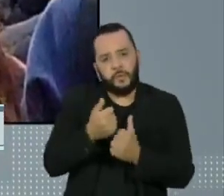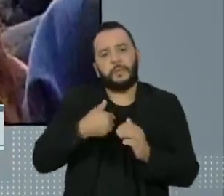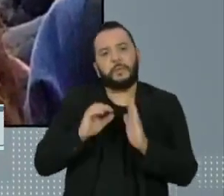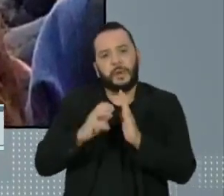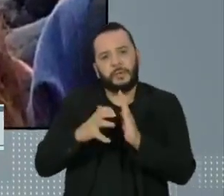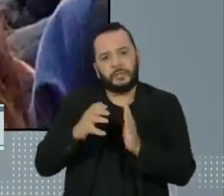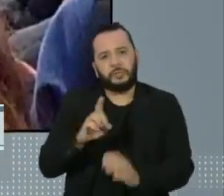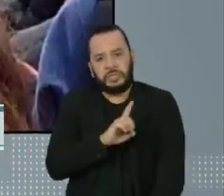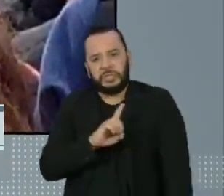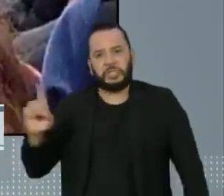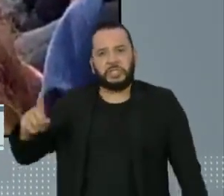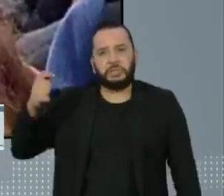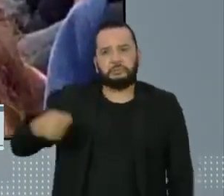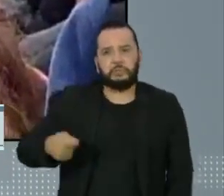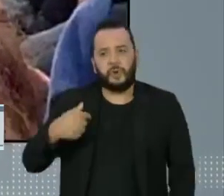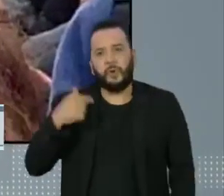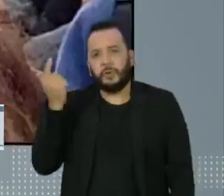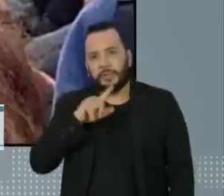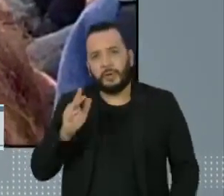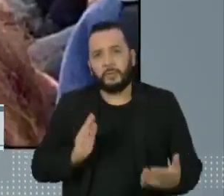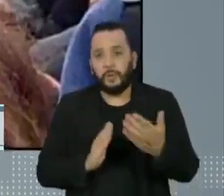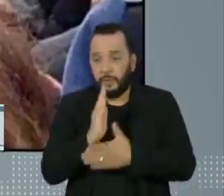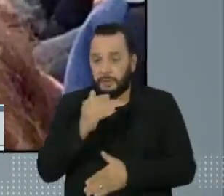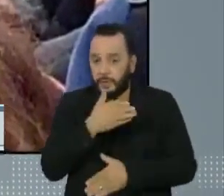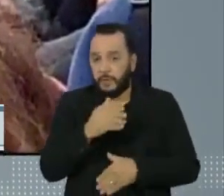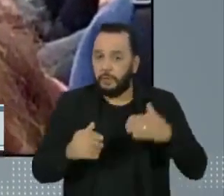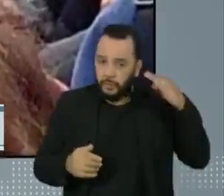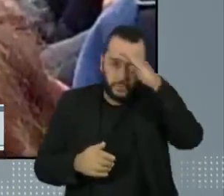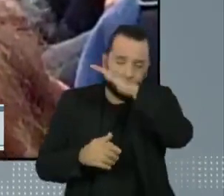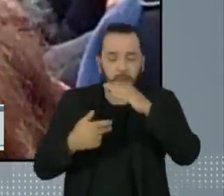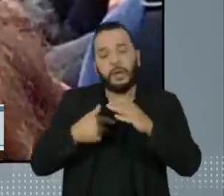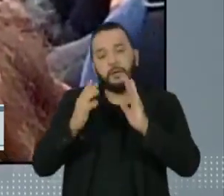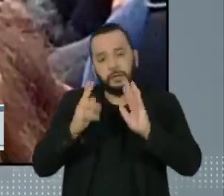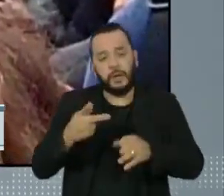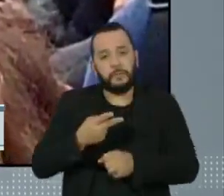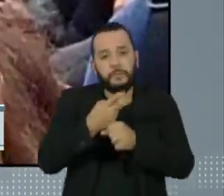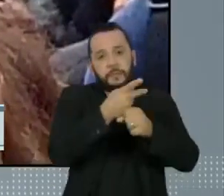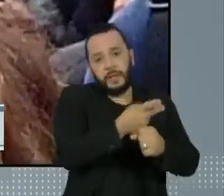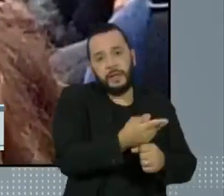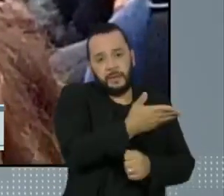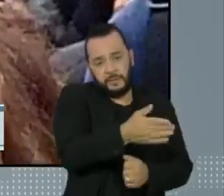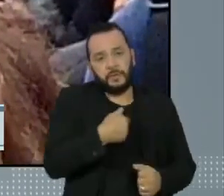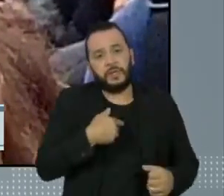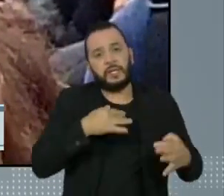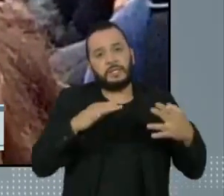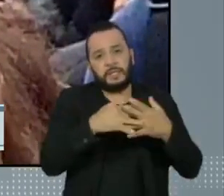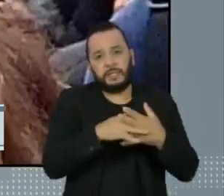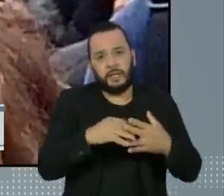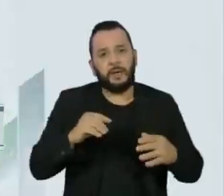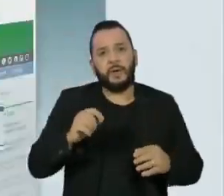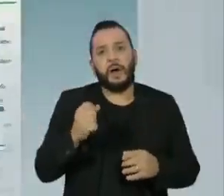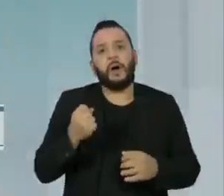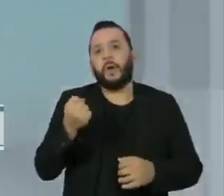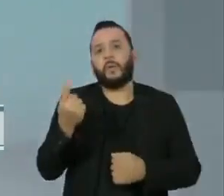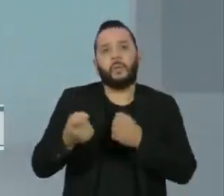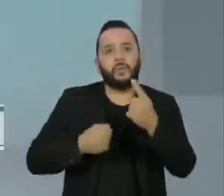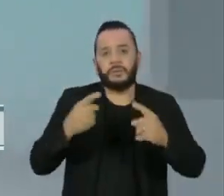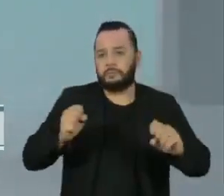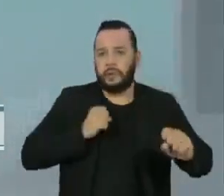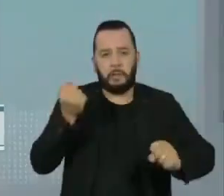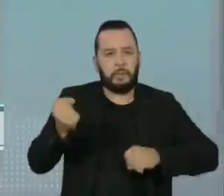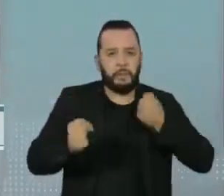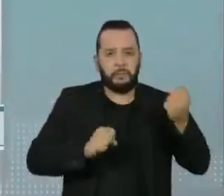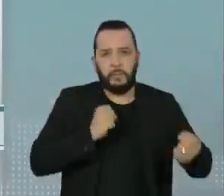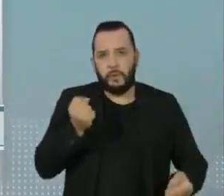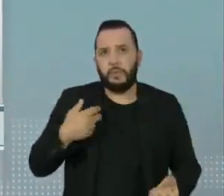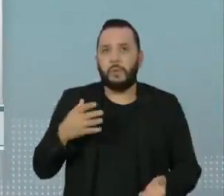italiano de ultradireita, conseguiu a aprovação para que Bolsonaro receba o título de cidadão honorário, o que gerou revolta. A agência